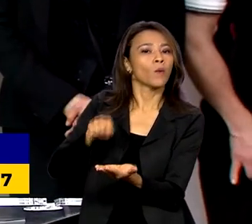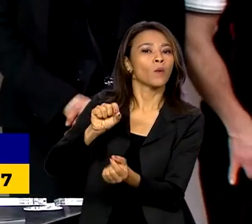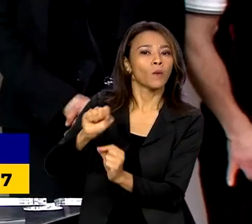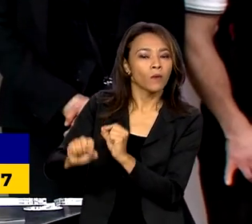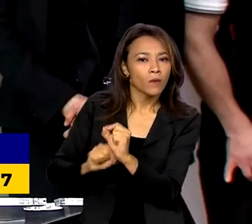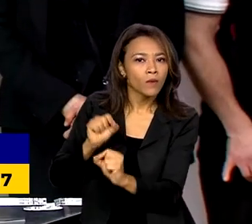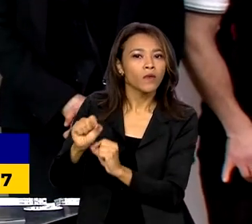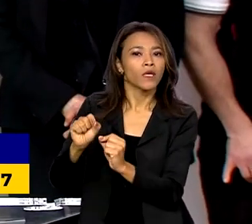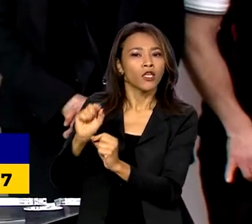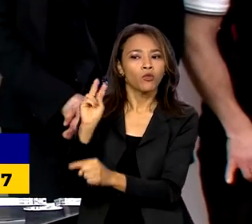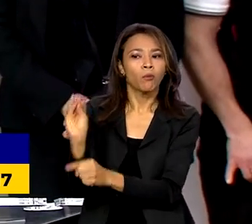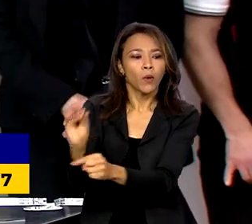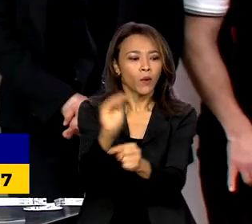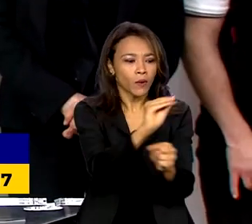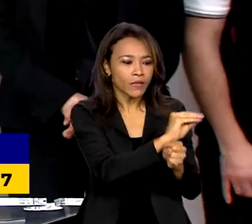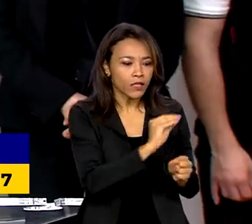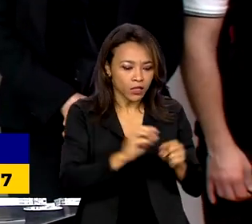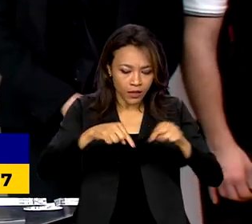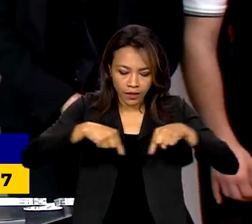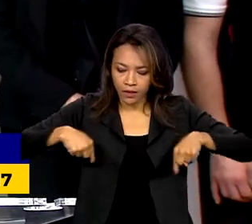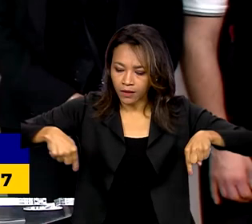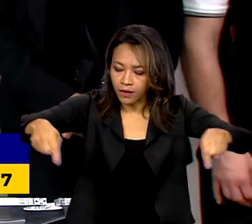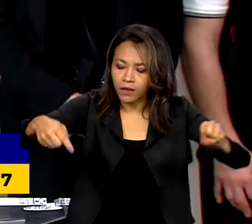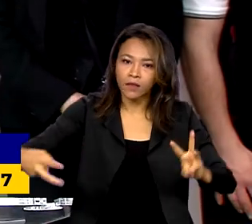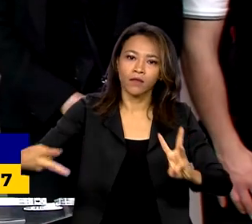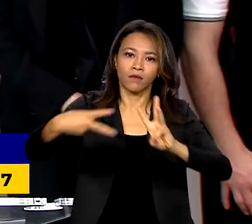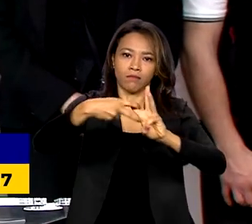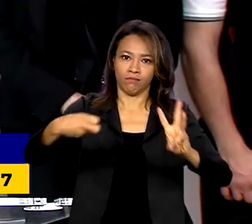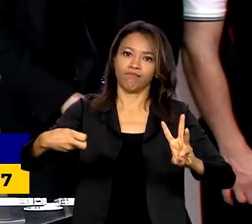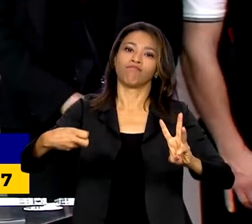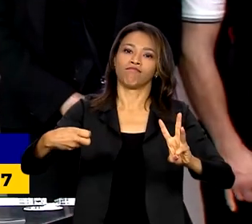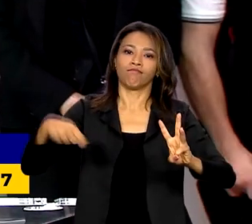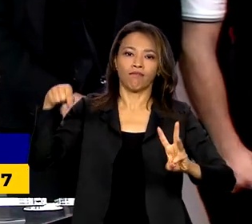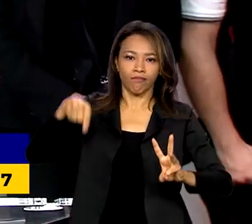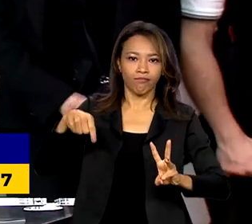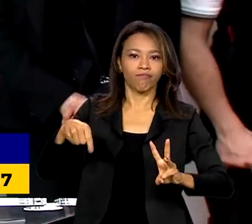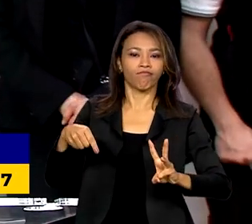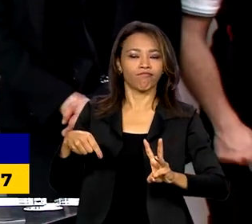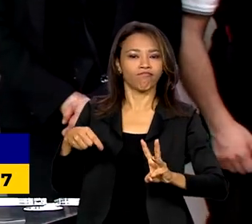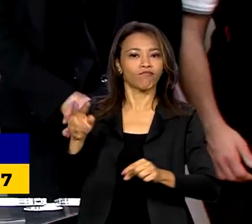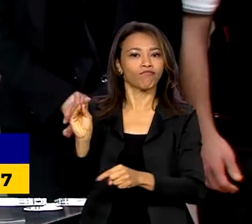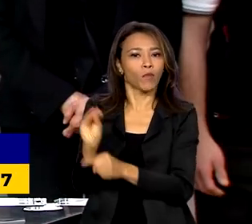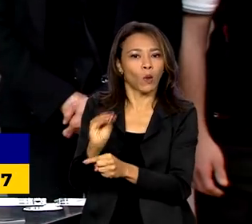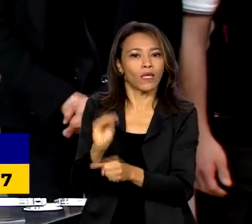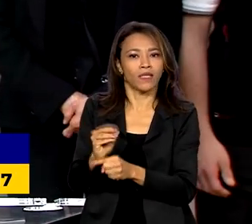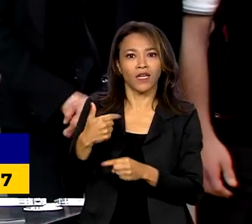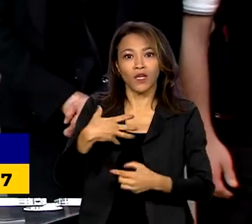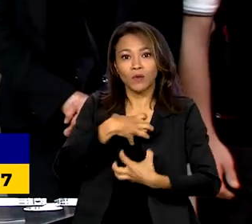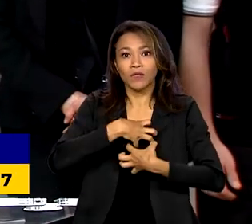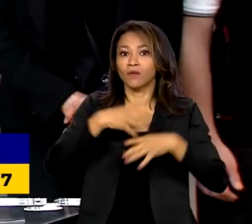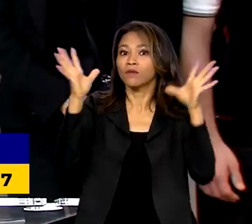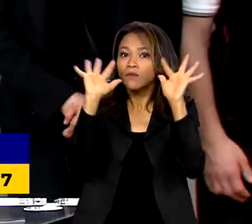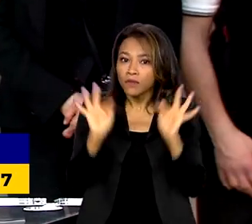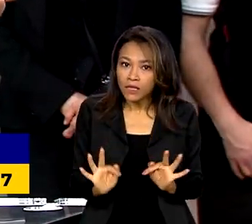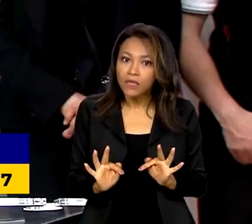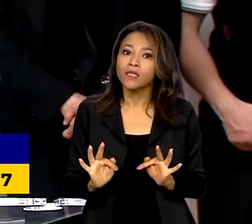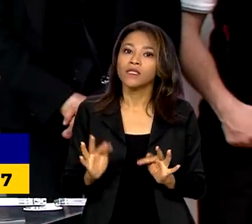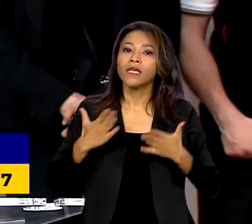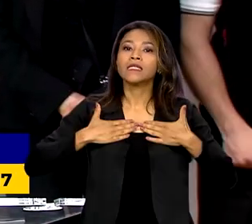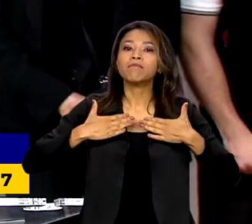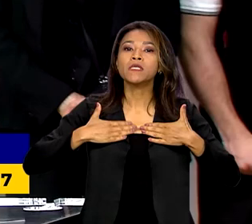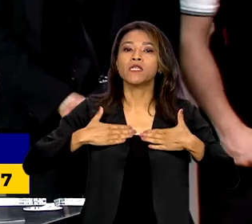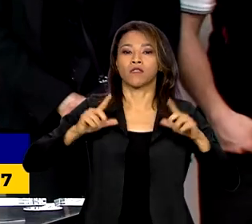capaz, de proteger os territórios indígenas. Eu fico felicíssimo que as minhas